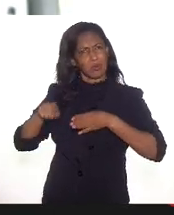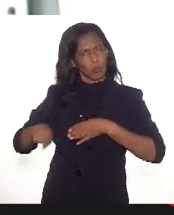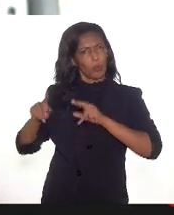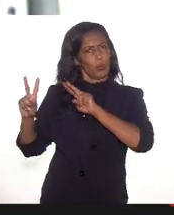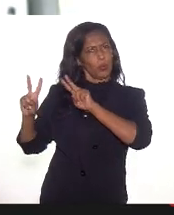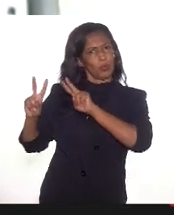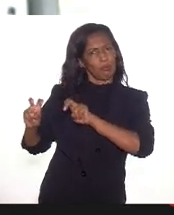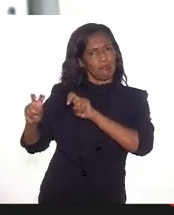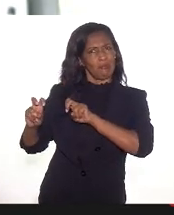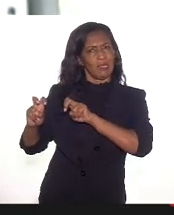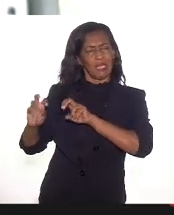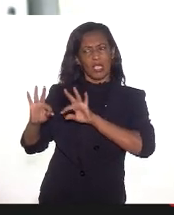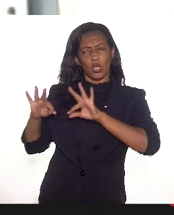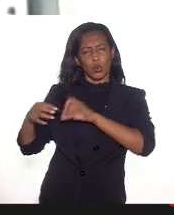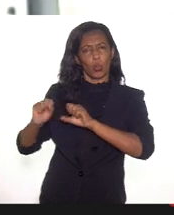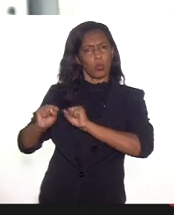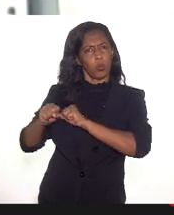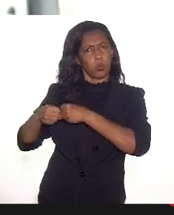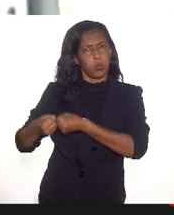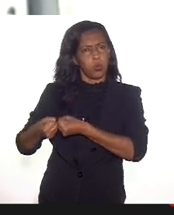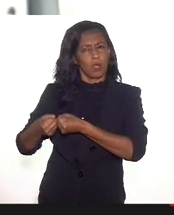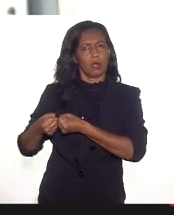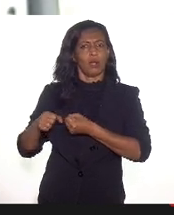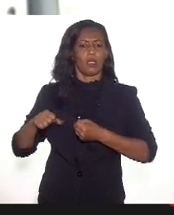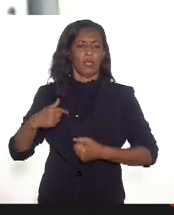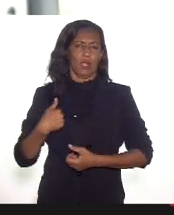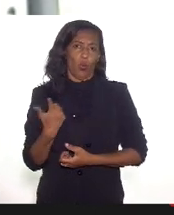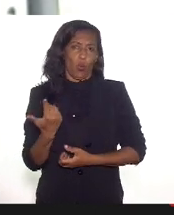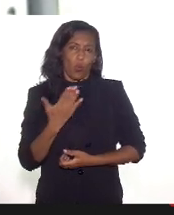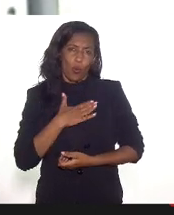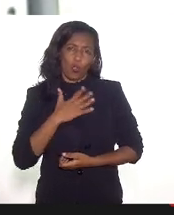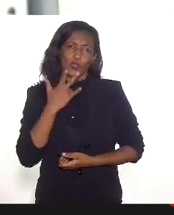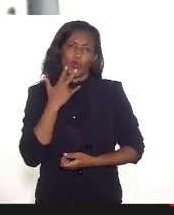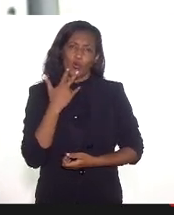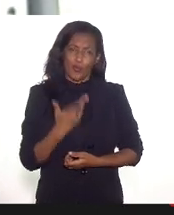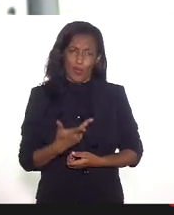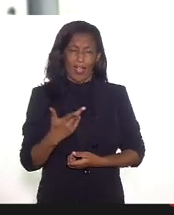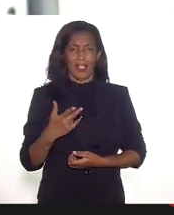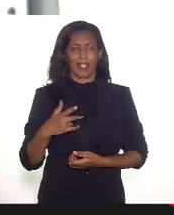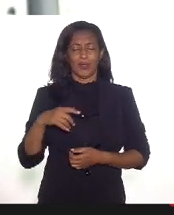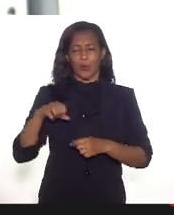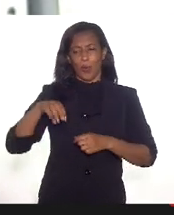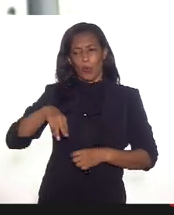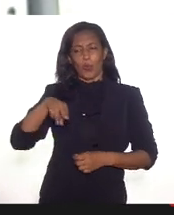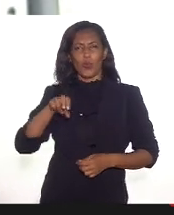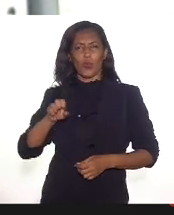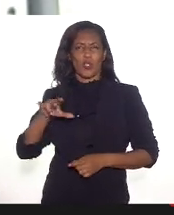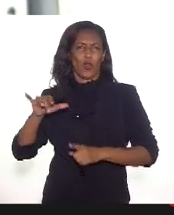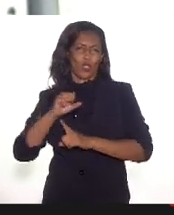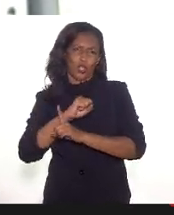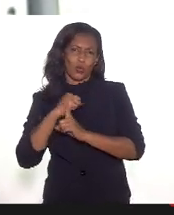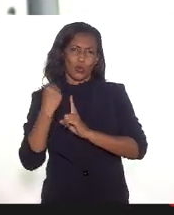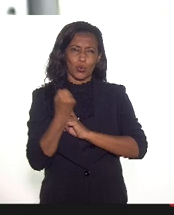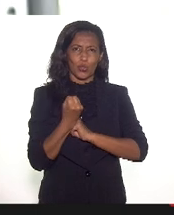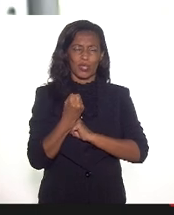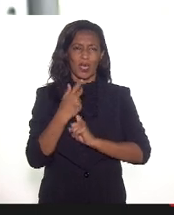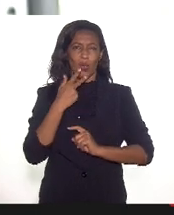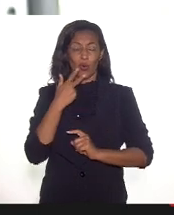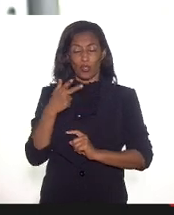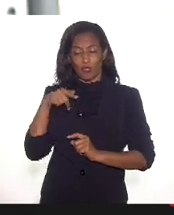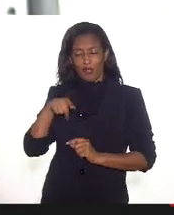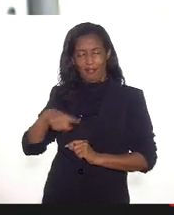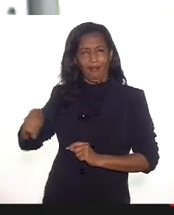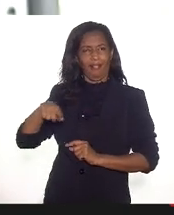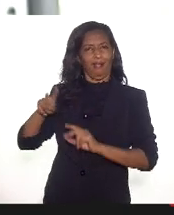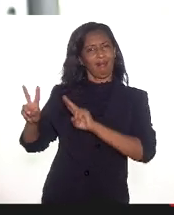e toda a sua potência. Eu gosto, quando falo sobre museologia social, eu gosto de dizer que a museologia